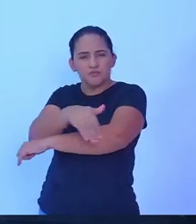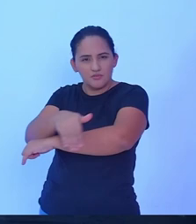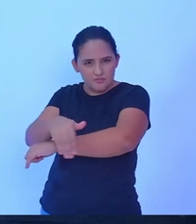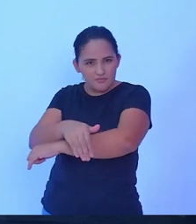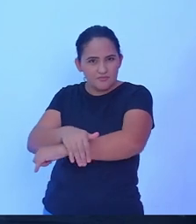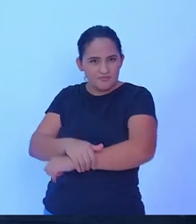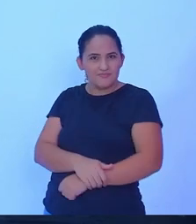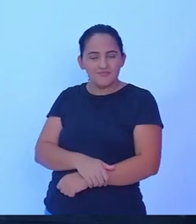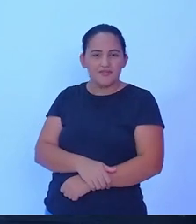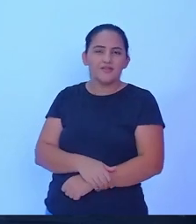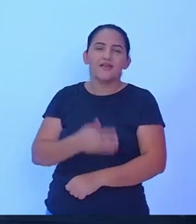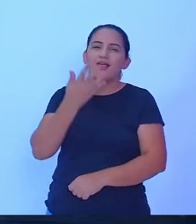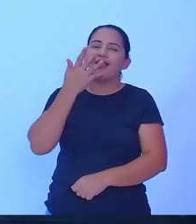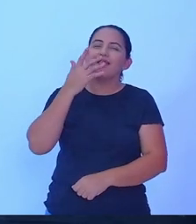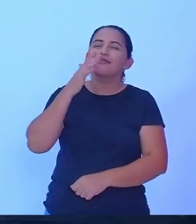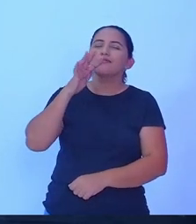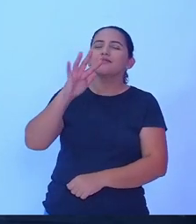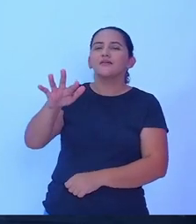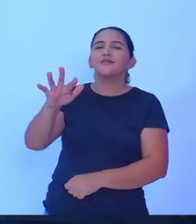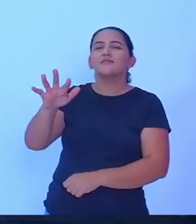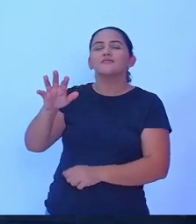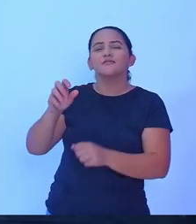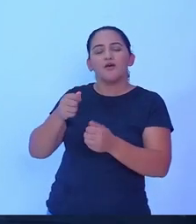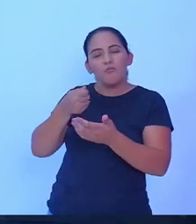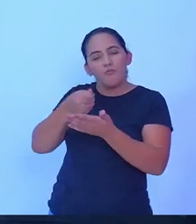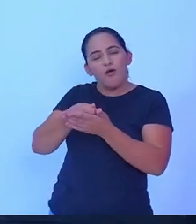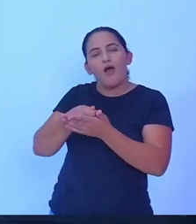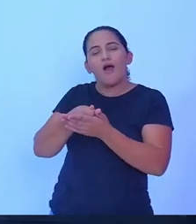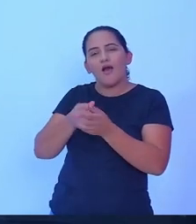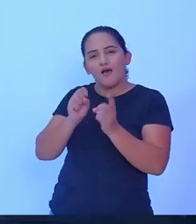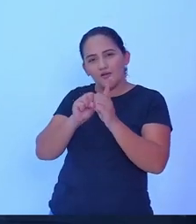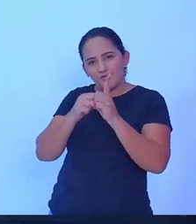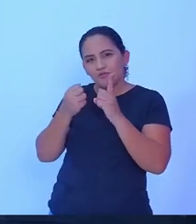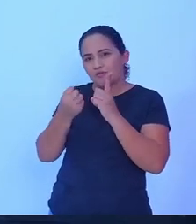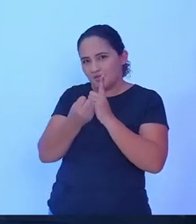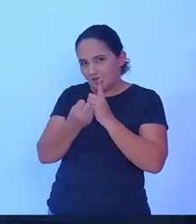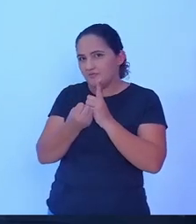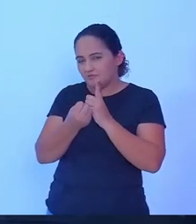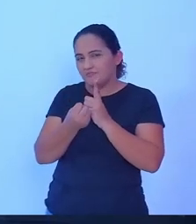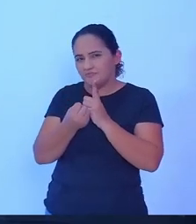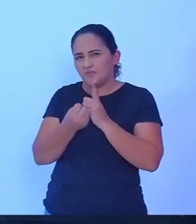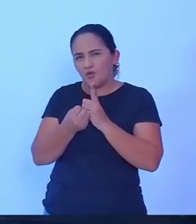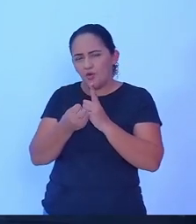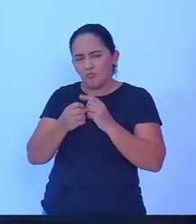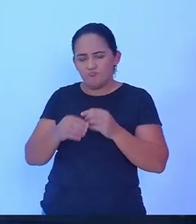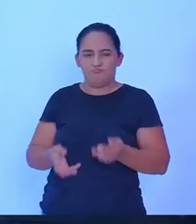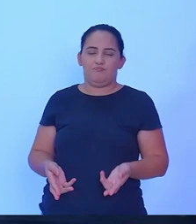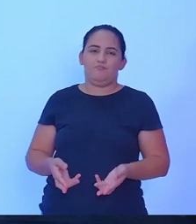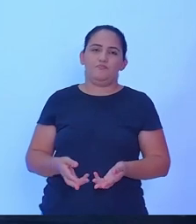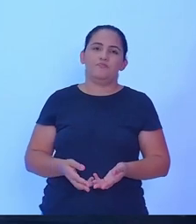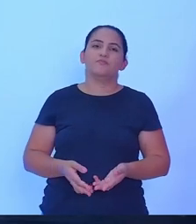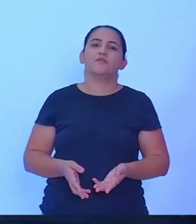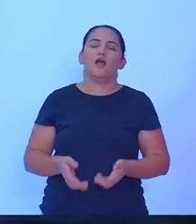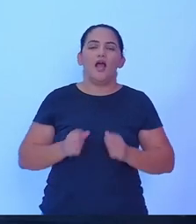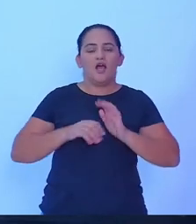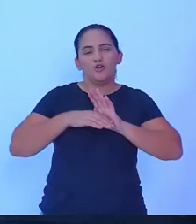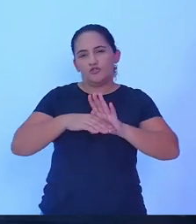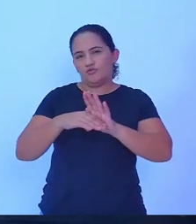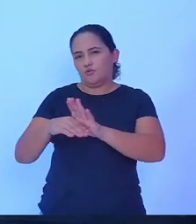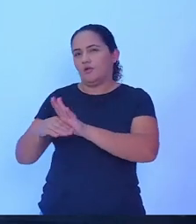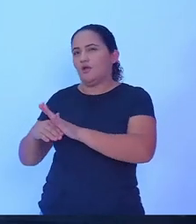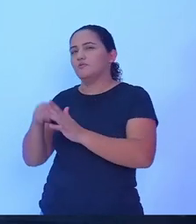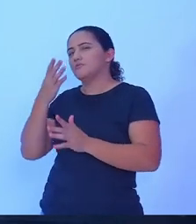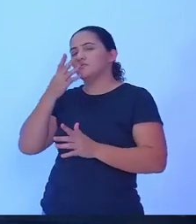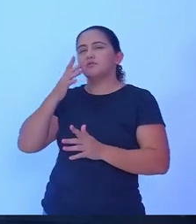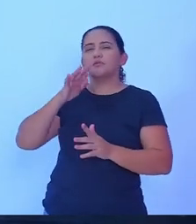com nossa sociedade e que faça, de fato, o dever do poder público de ajudar através do esporte para que nossas crianças